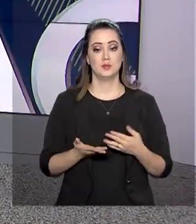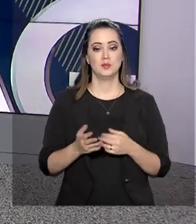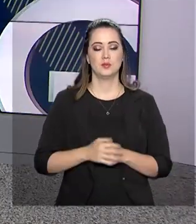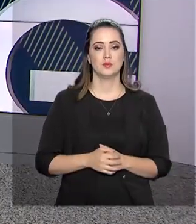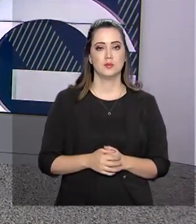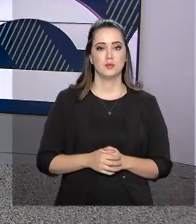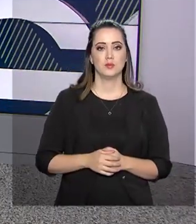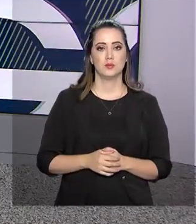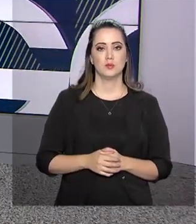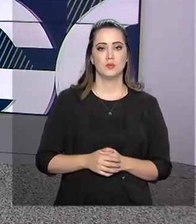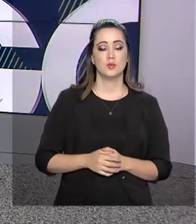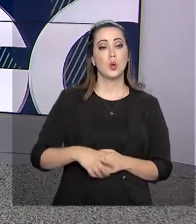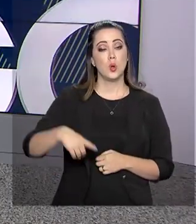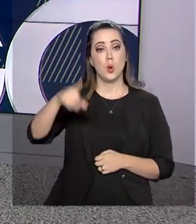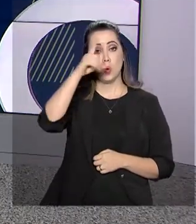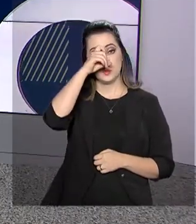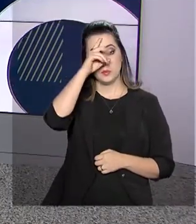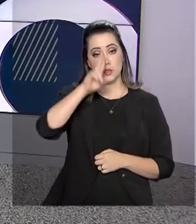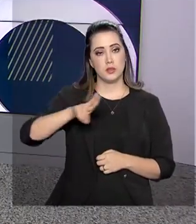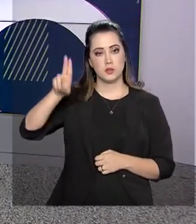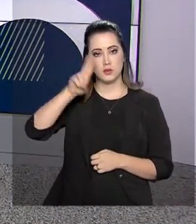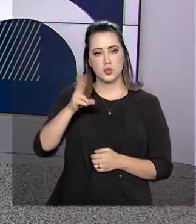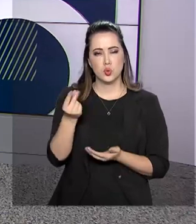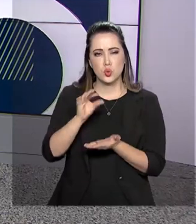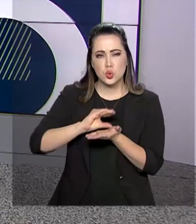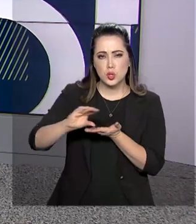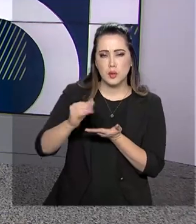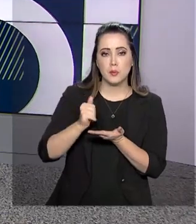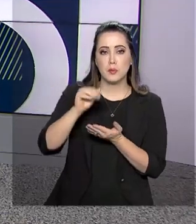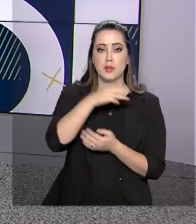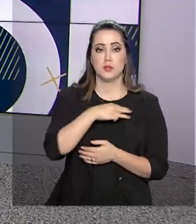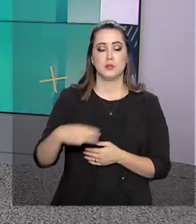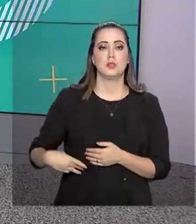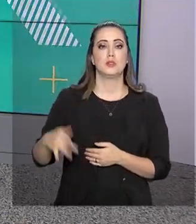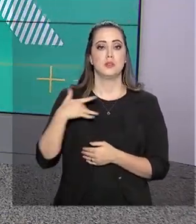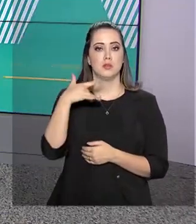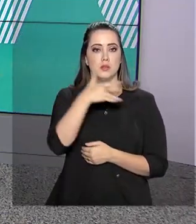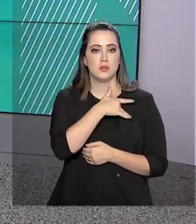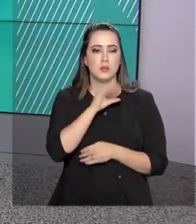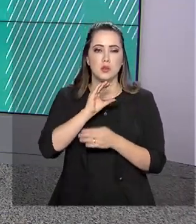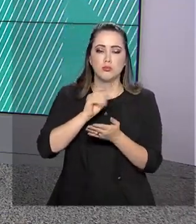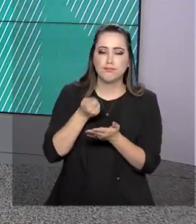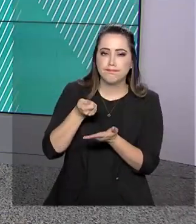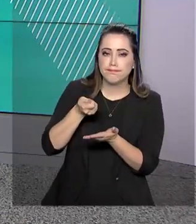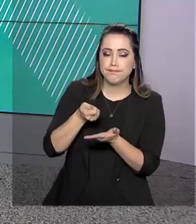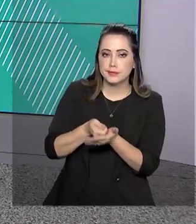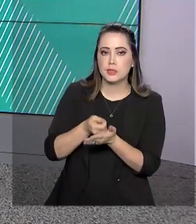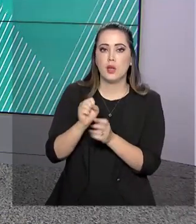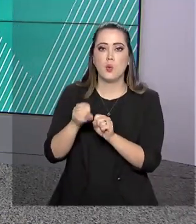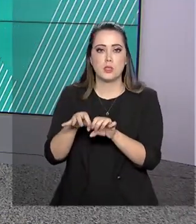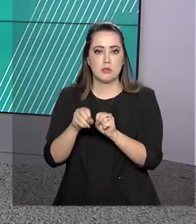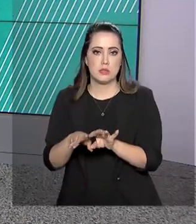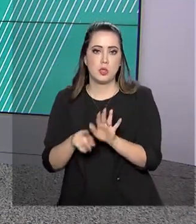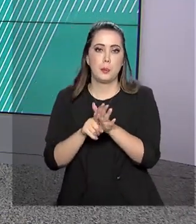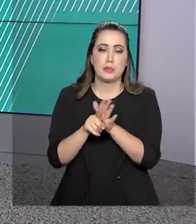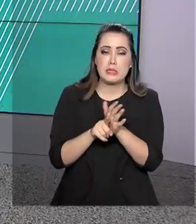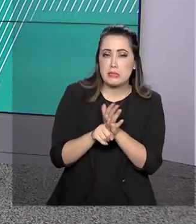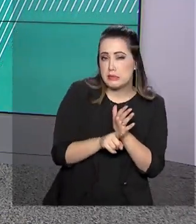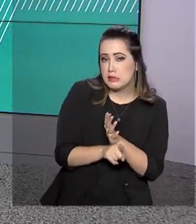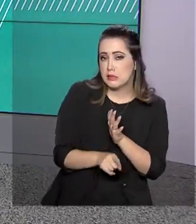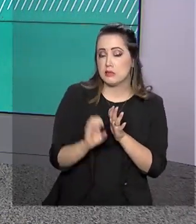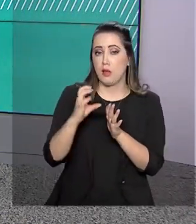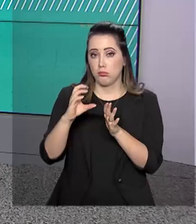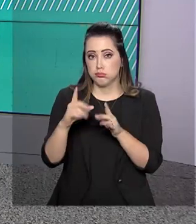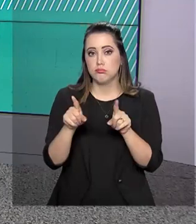Hospitais universitários vão ganhar mais recursos do Ministério da Saúde para aplicar no ensino, na pesquisa e reforçar atendimentos e